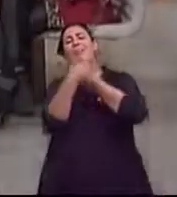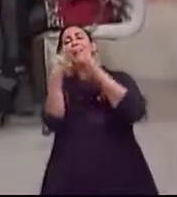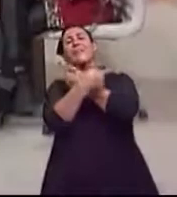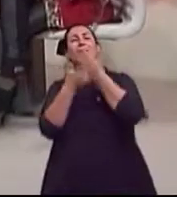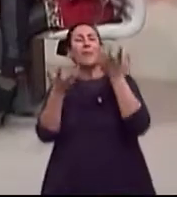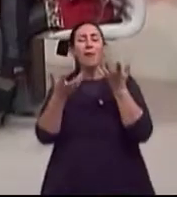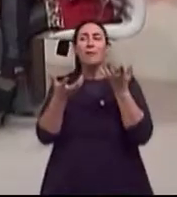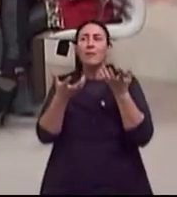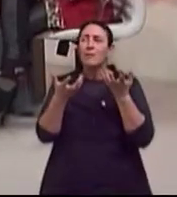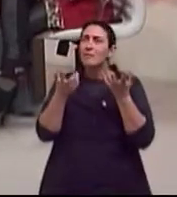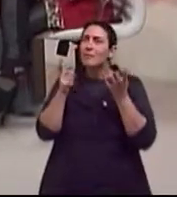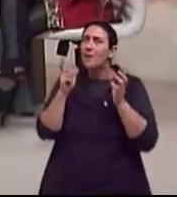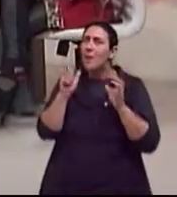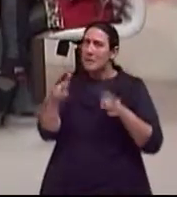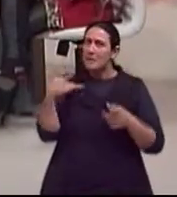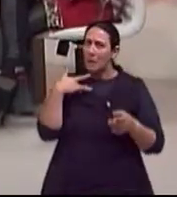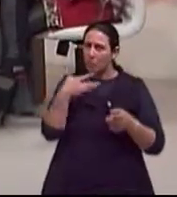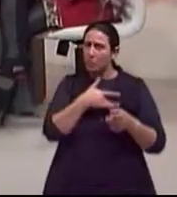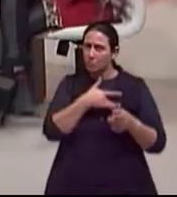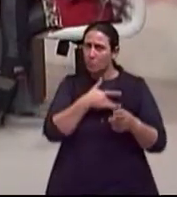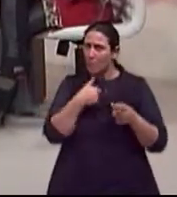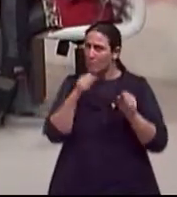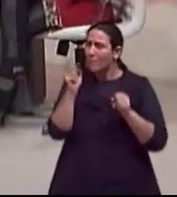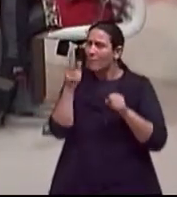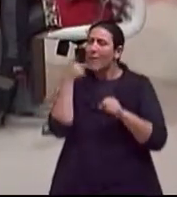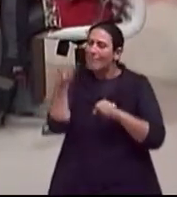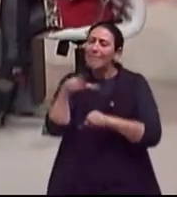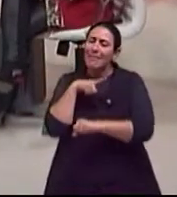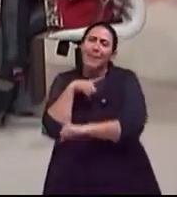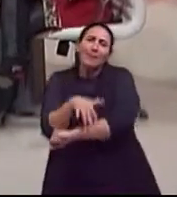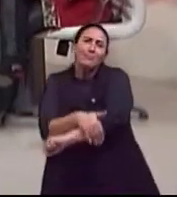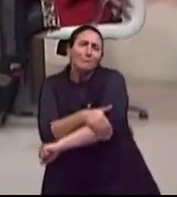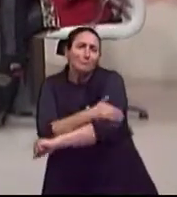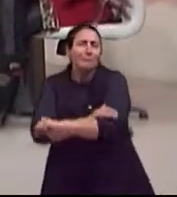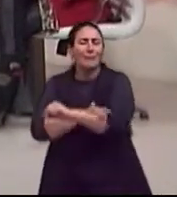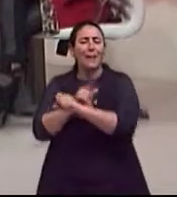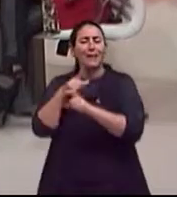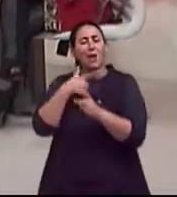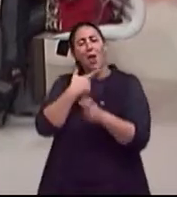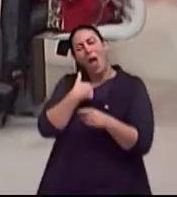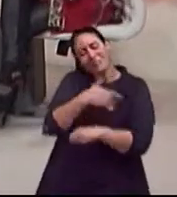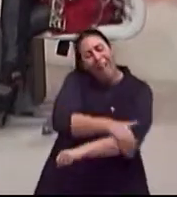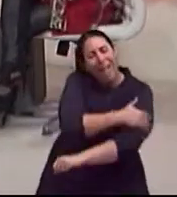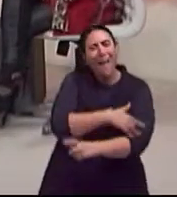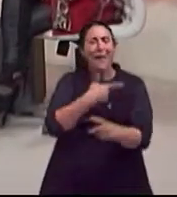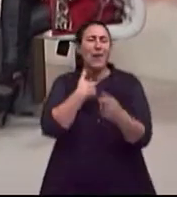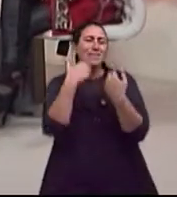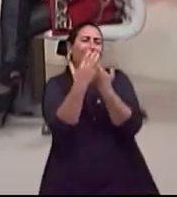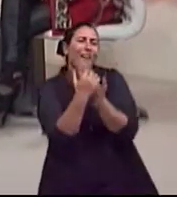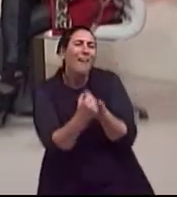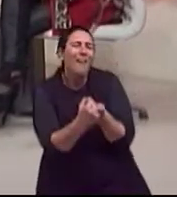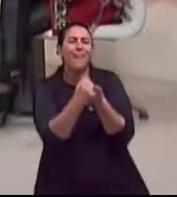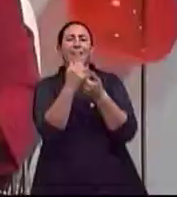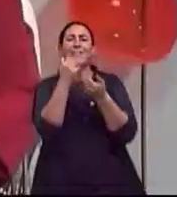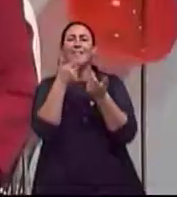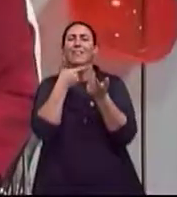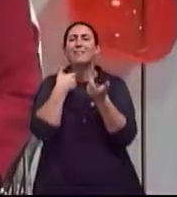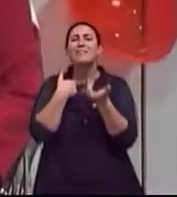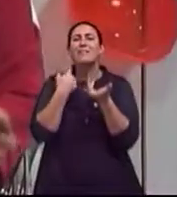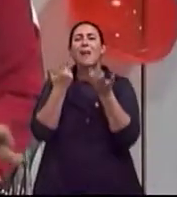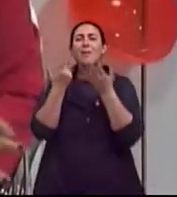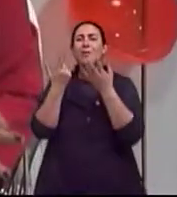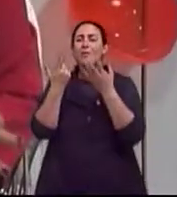que tem o toque. Permite? Que tem o toque, né? Que tocou no braço, tocou na mão da pessoa, que...